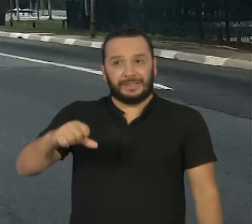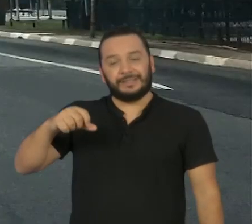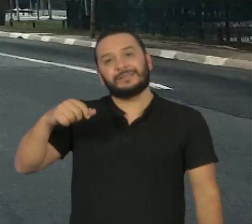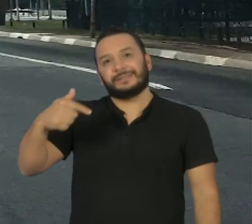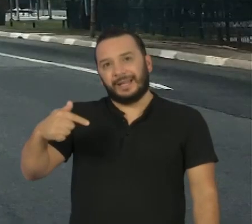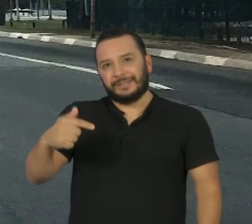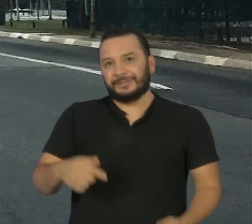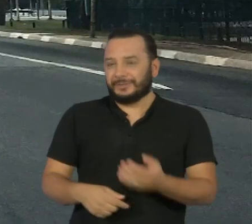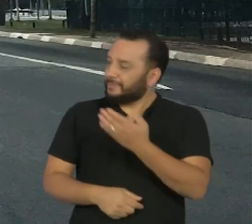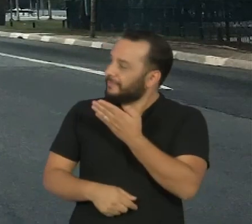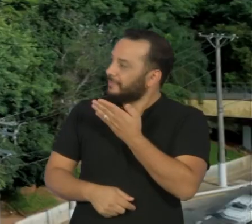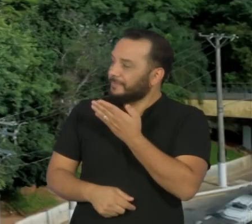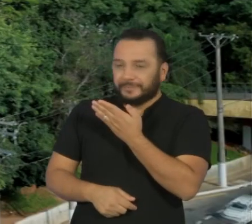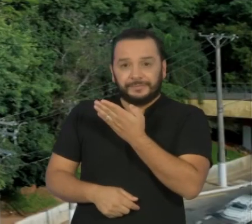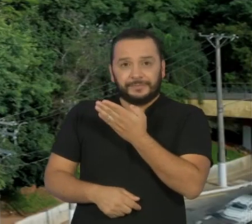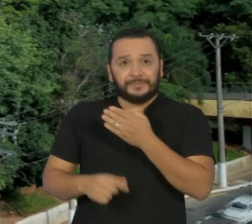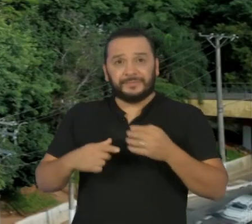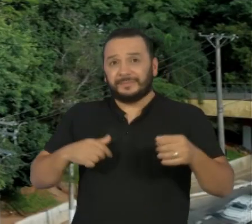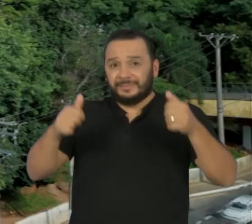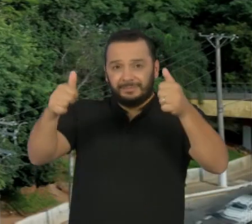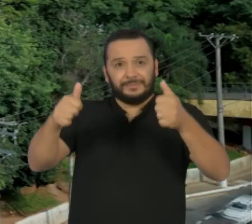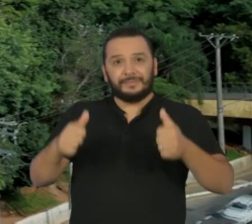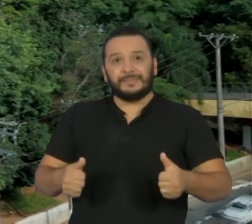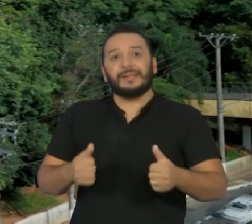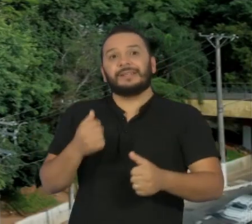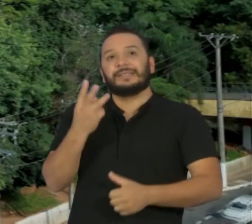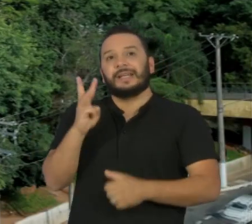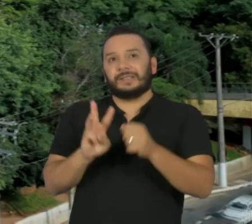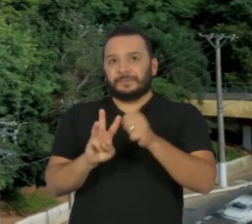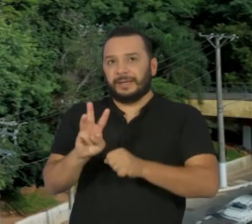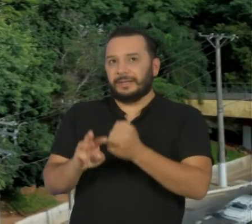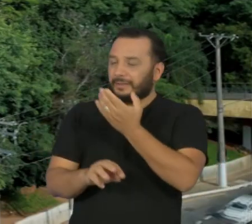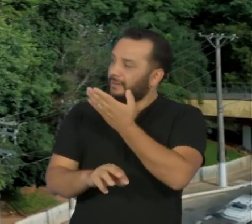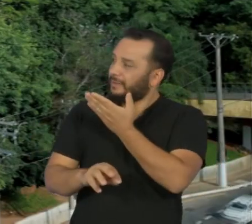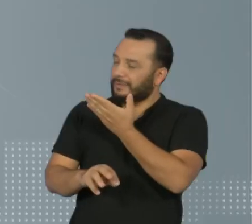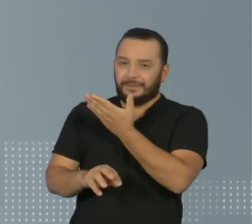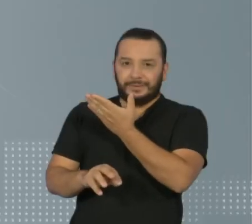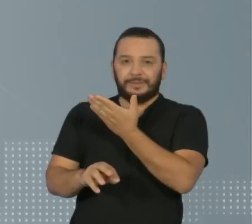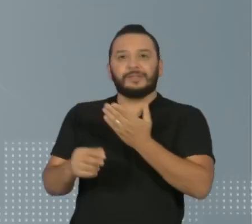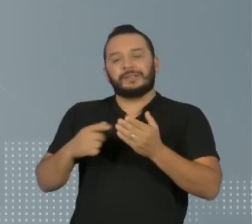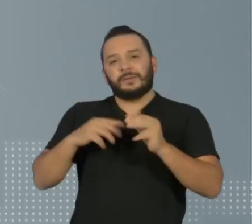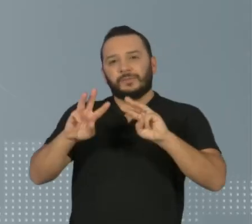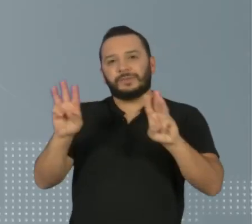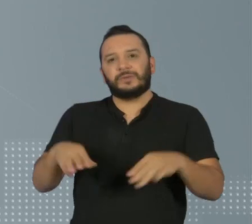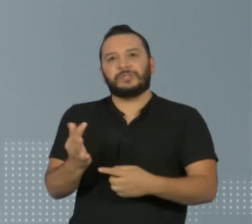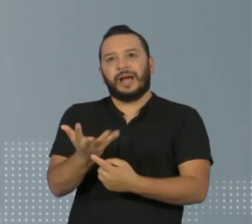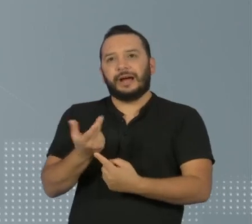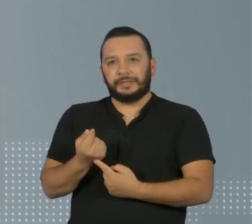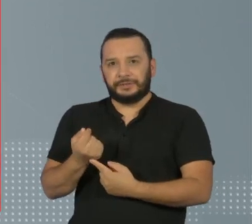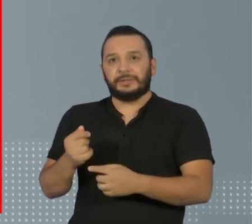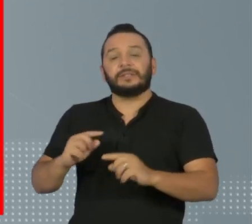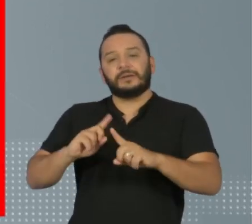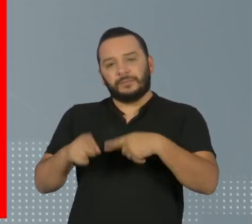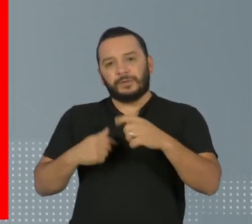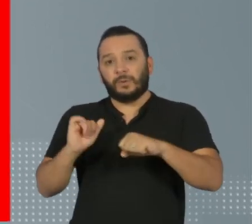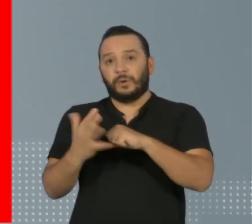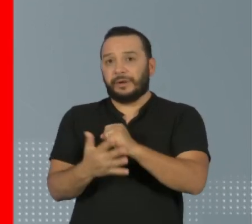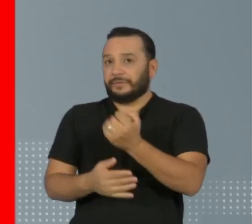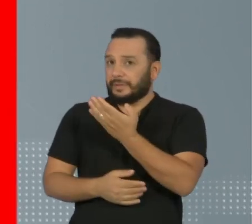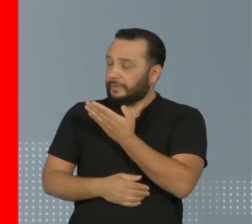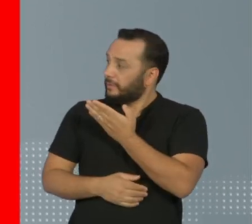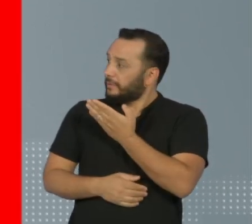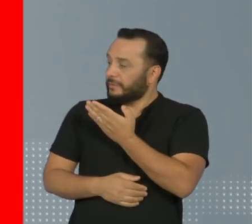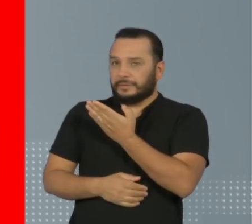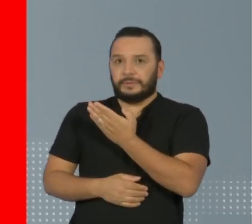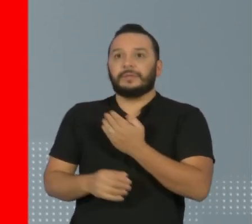né? Daí a trilha dele foi gigante. Ficou três meses lá no Museu de Arte Contemporânea. Durante a quarentena, o aconteceu? Primeiro, o poema